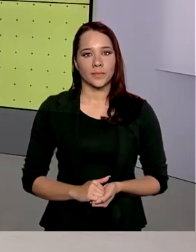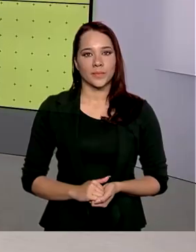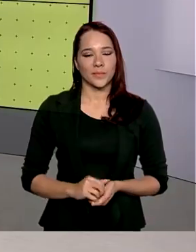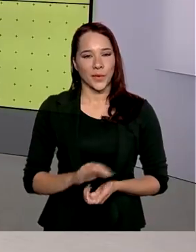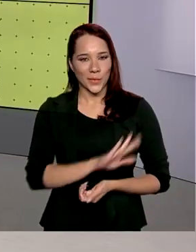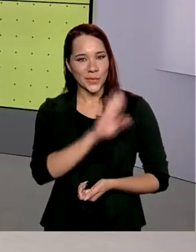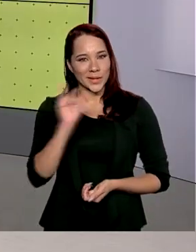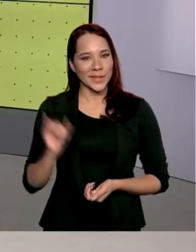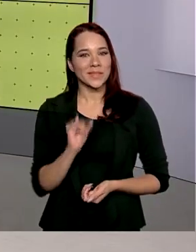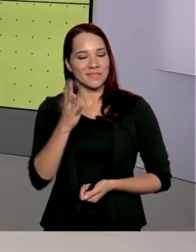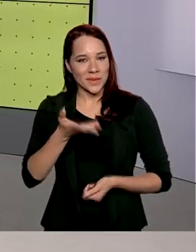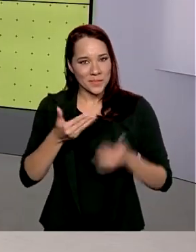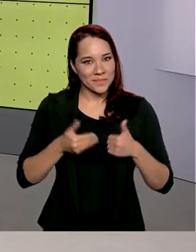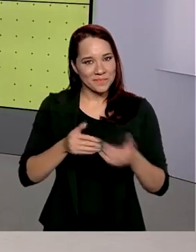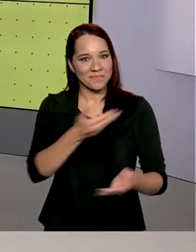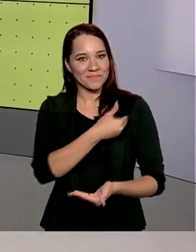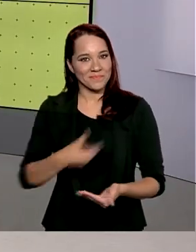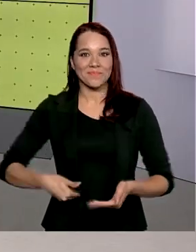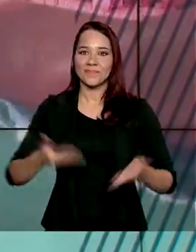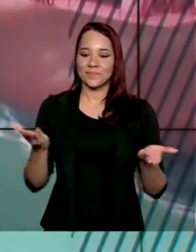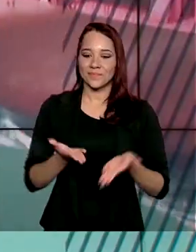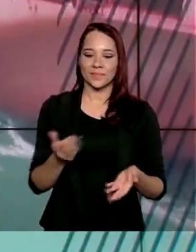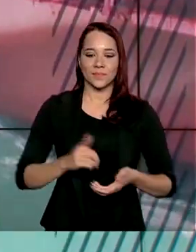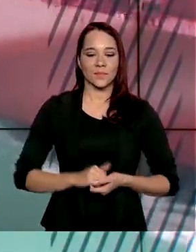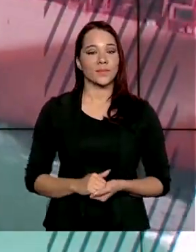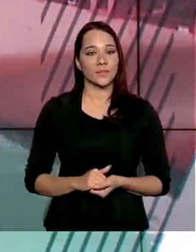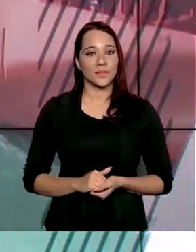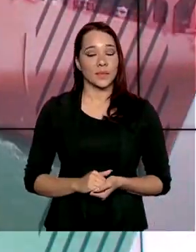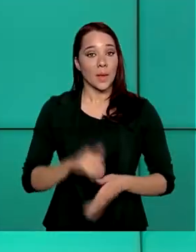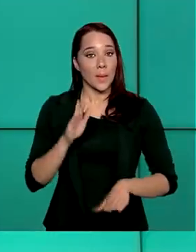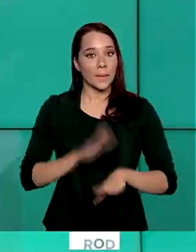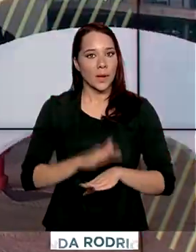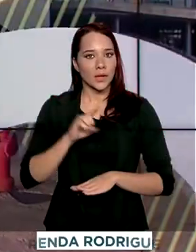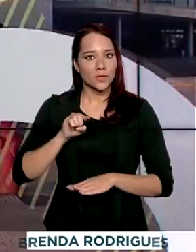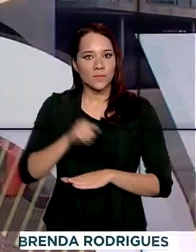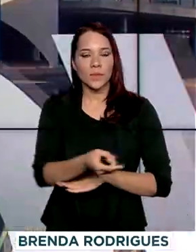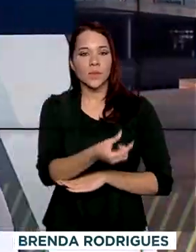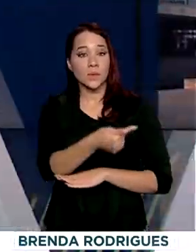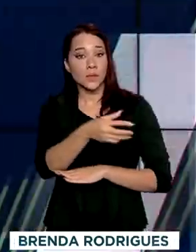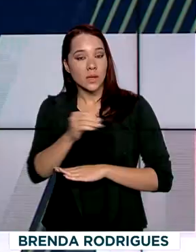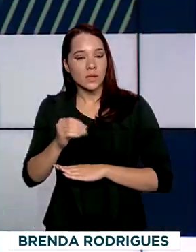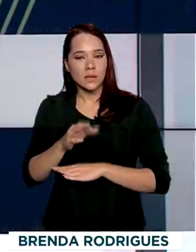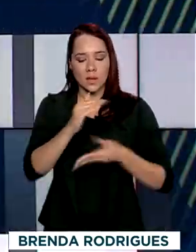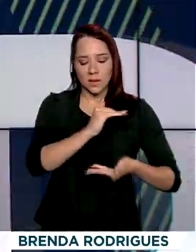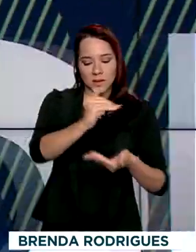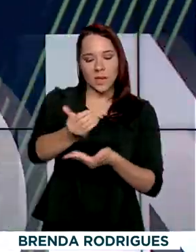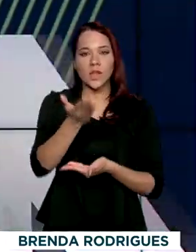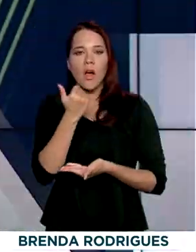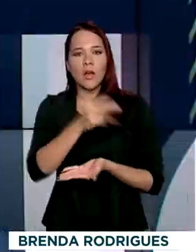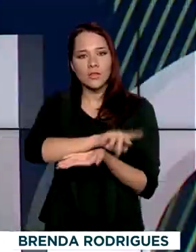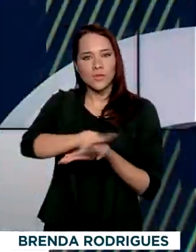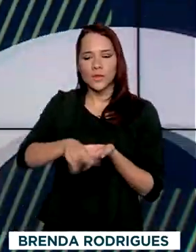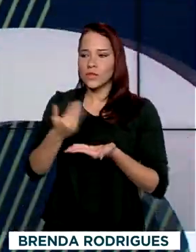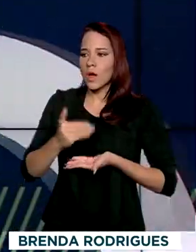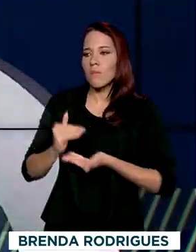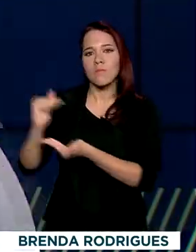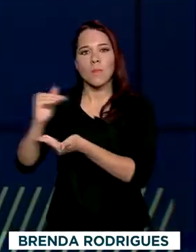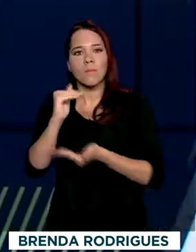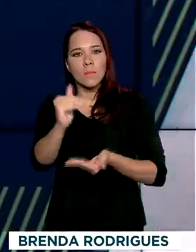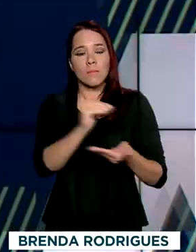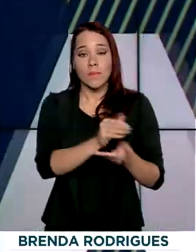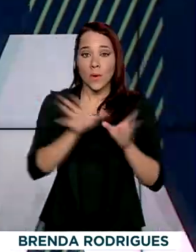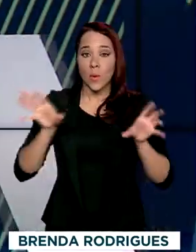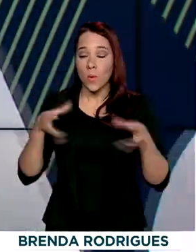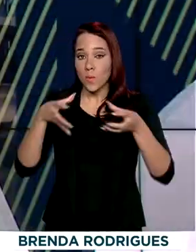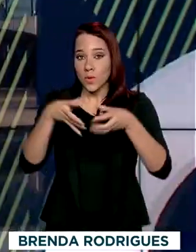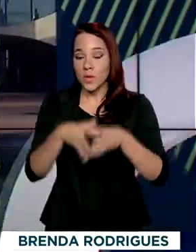Olá, estamos de volta com o Governo Agora. Mais de 1.700 cestas básicas já foram distribuídas em comunidades